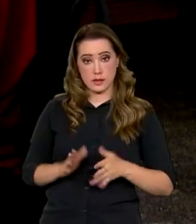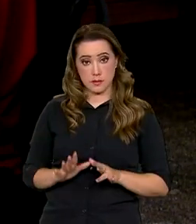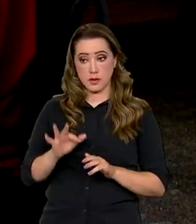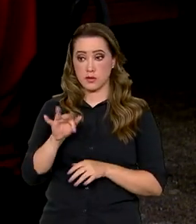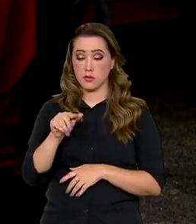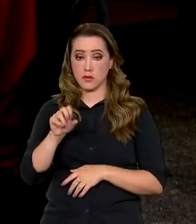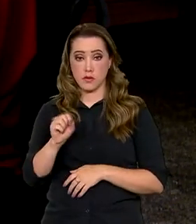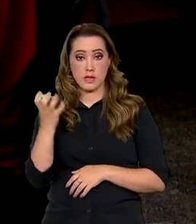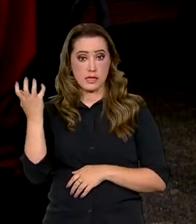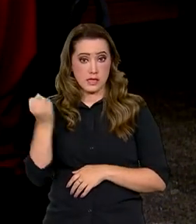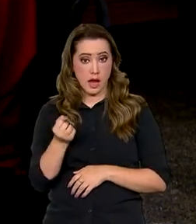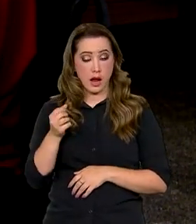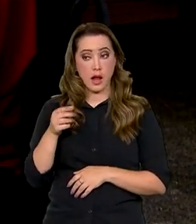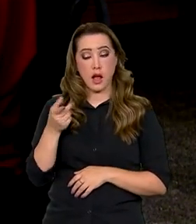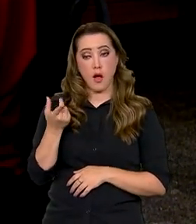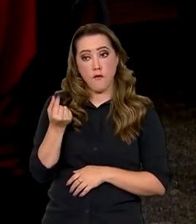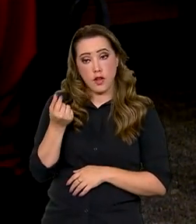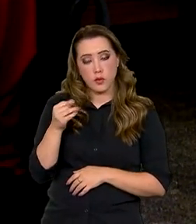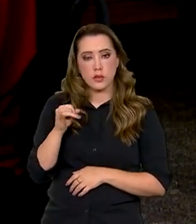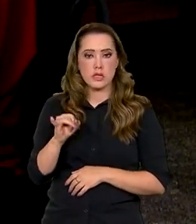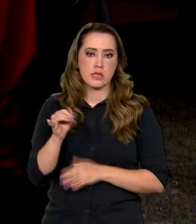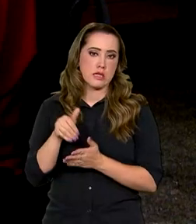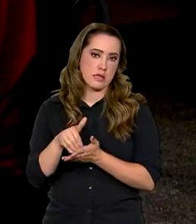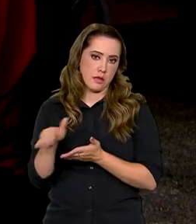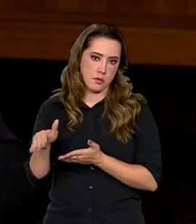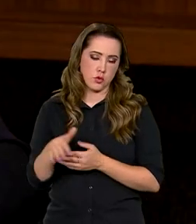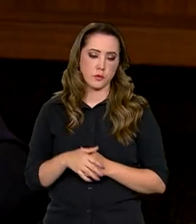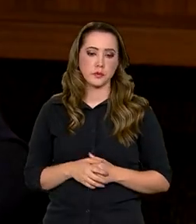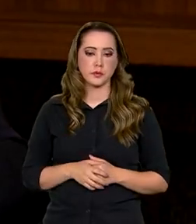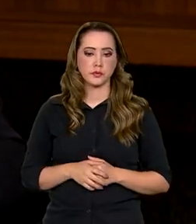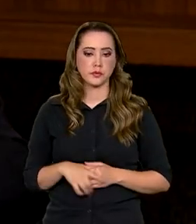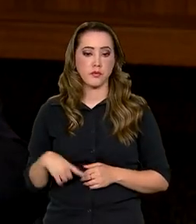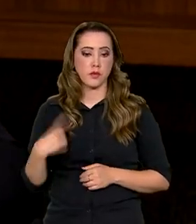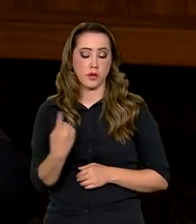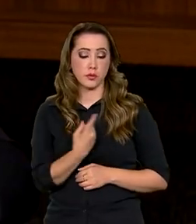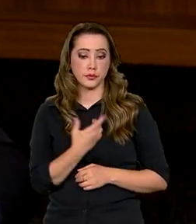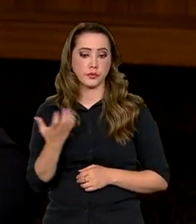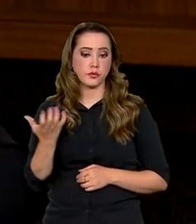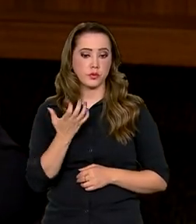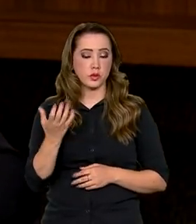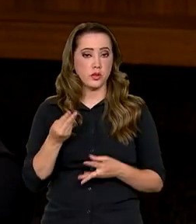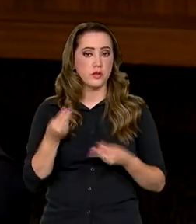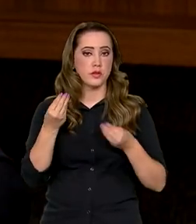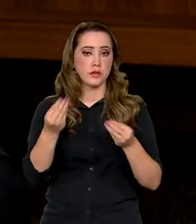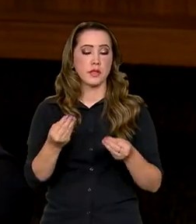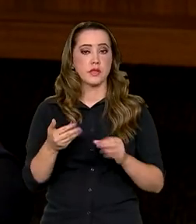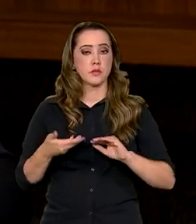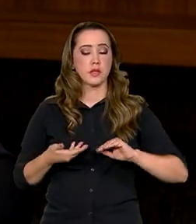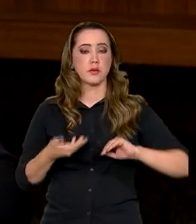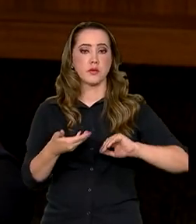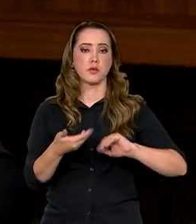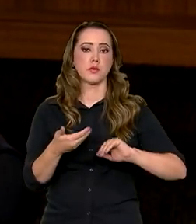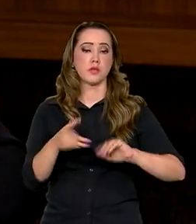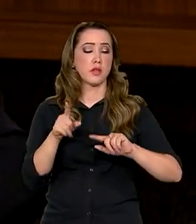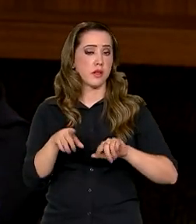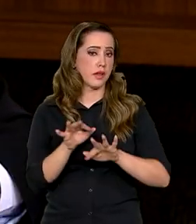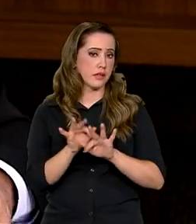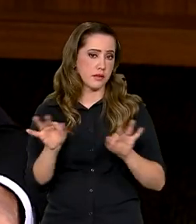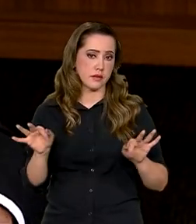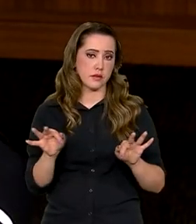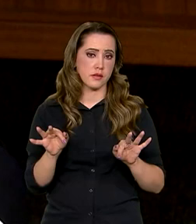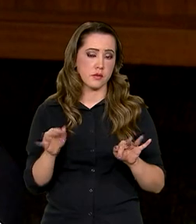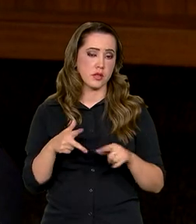sacar o saldo em conta caso seja demitido. O que nós vamos encaminhar ao Congresso é simplesmente